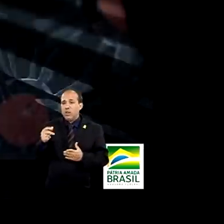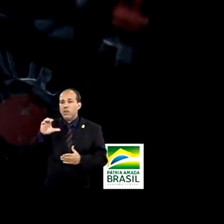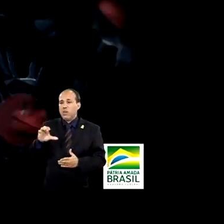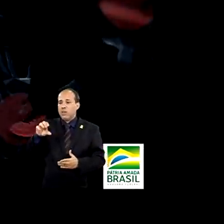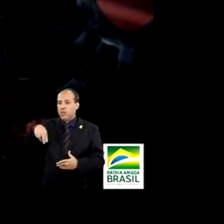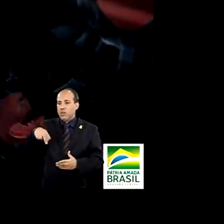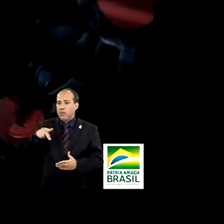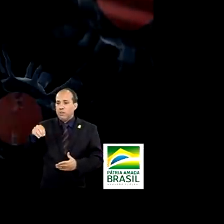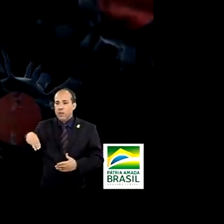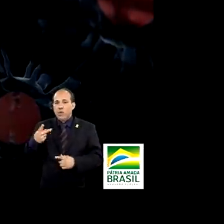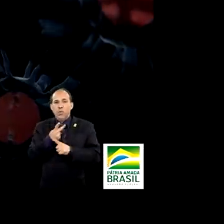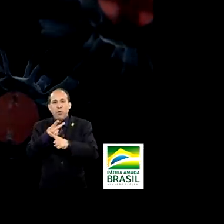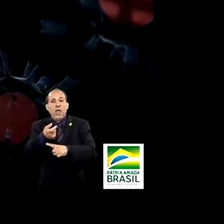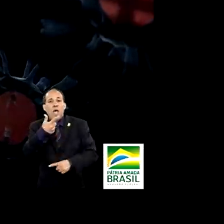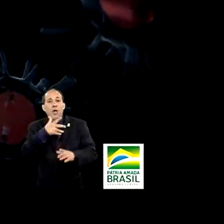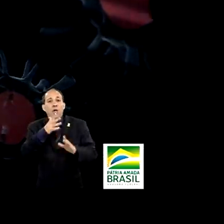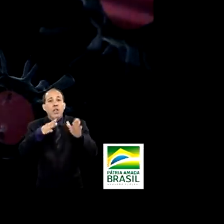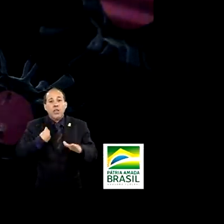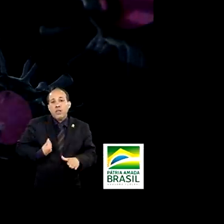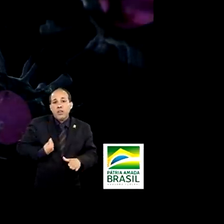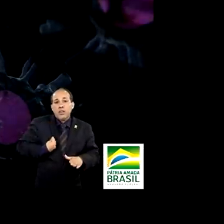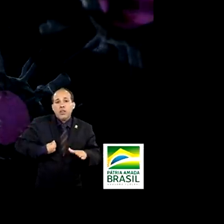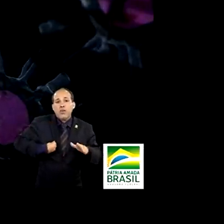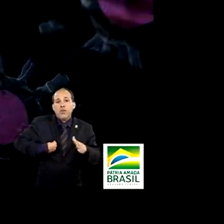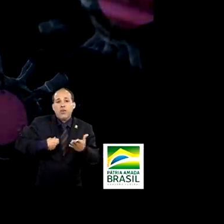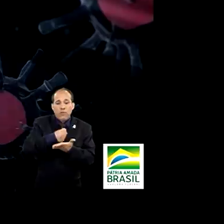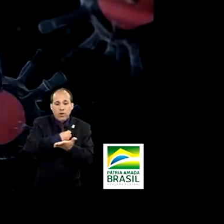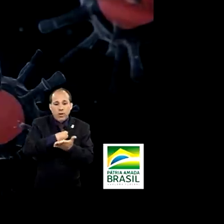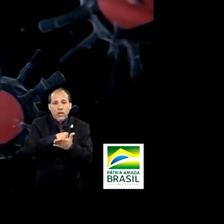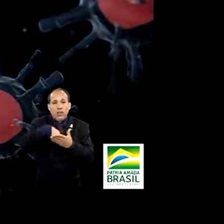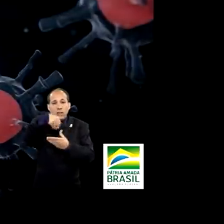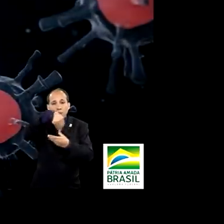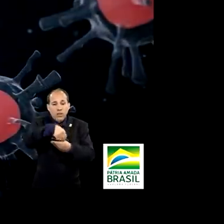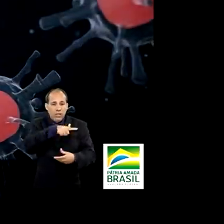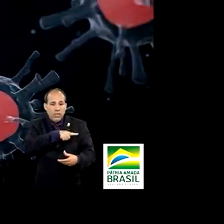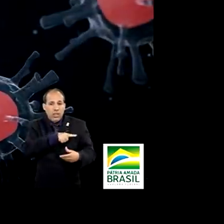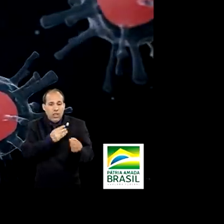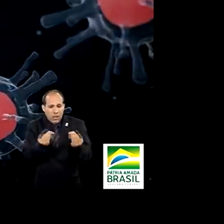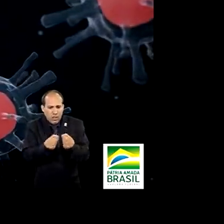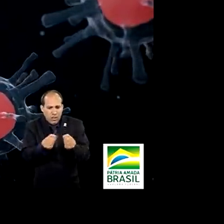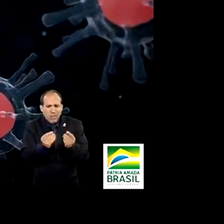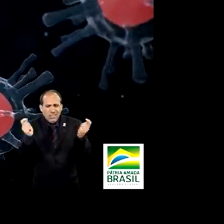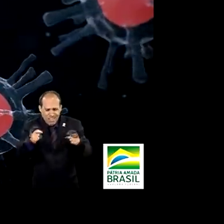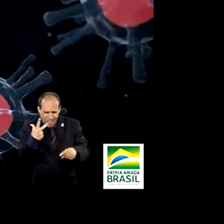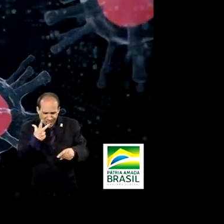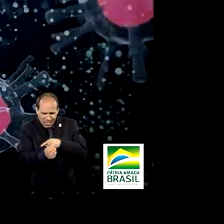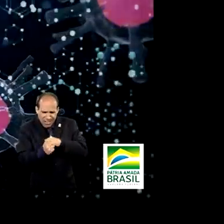medicamentos que já estão na farmácia, moléculas capazes de combater a Covid-19.